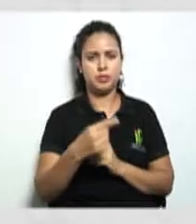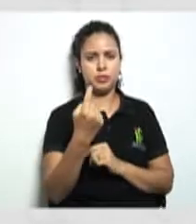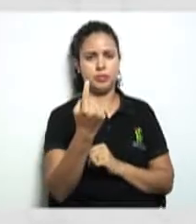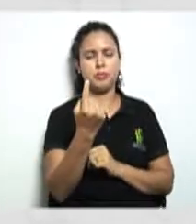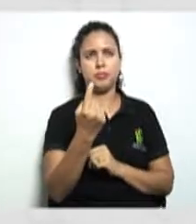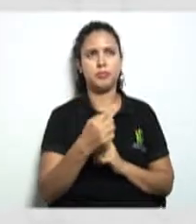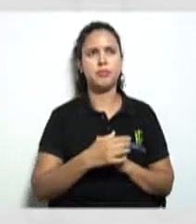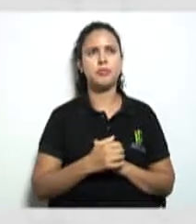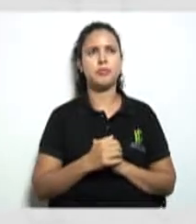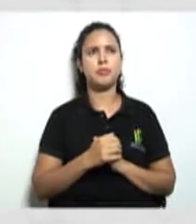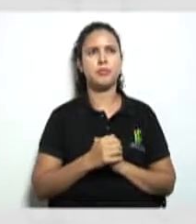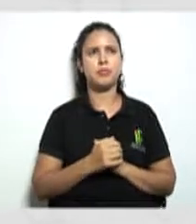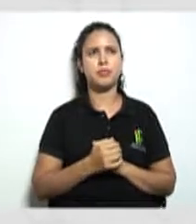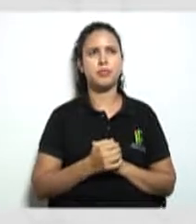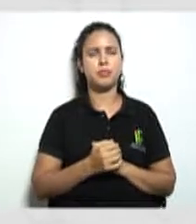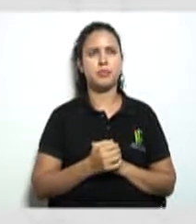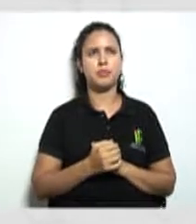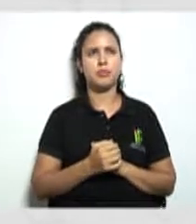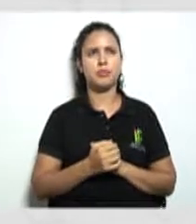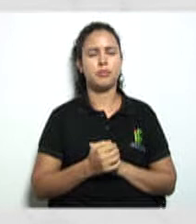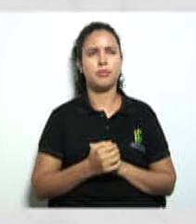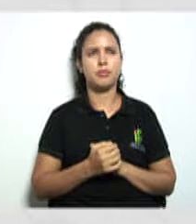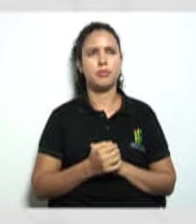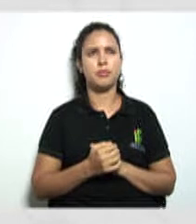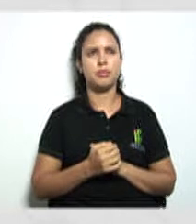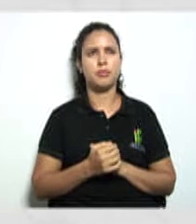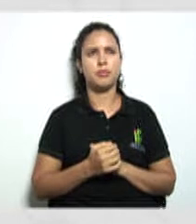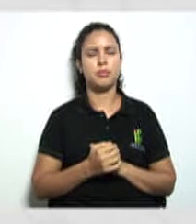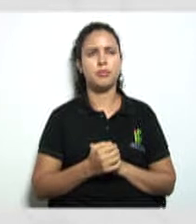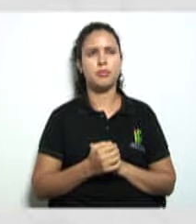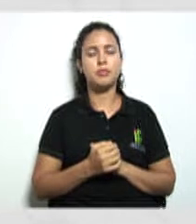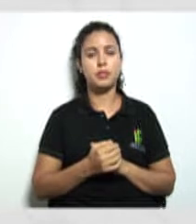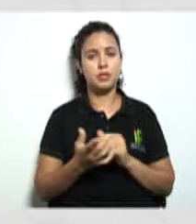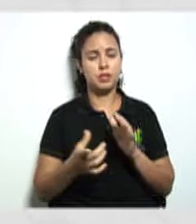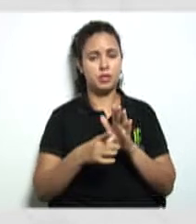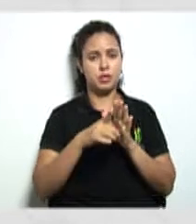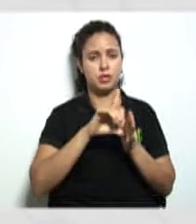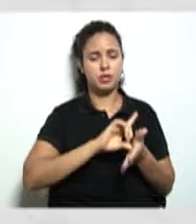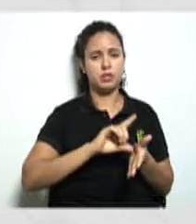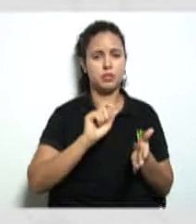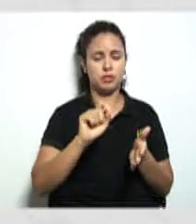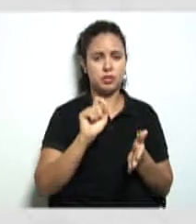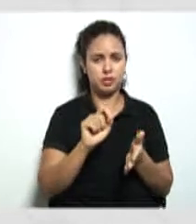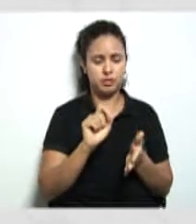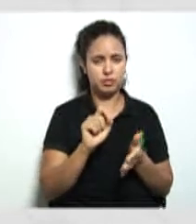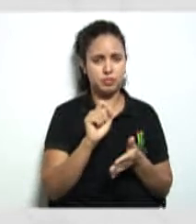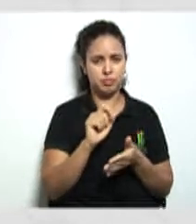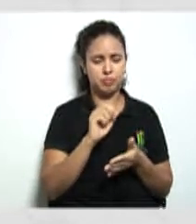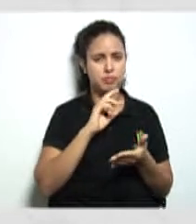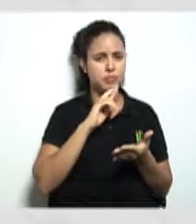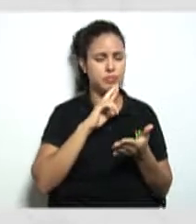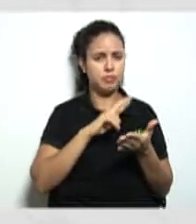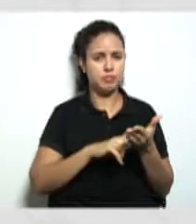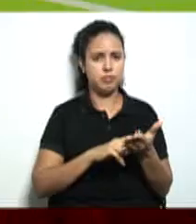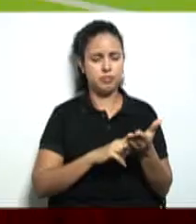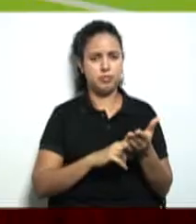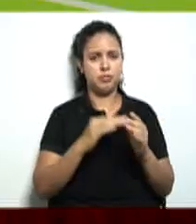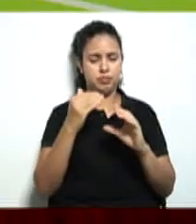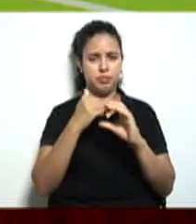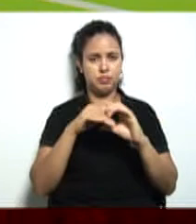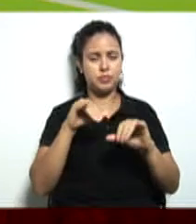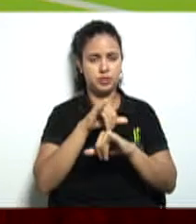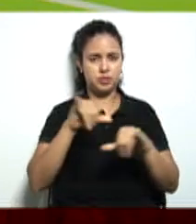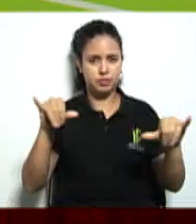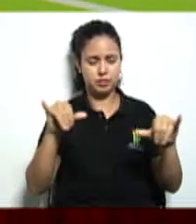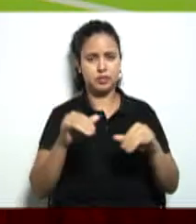1 é ah não antes de a entrar aqui na questão da correção um recadinho